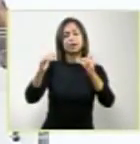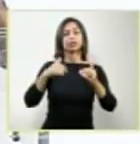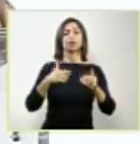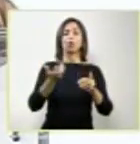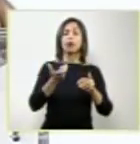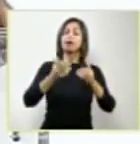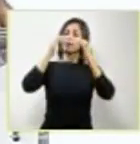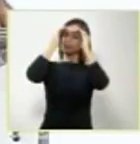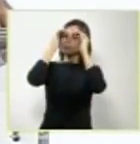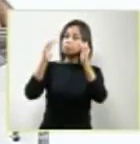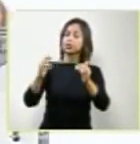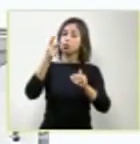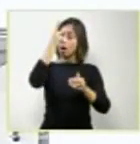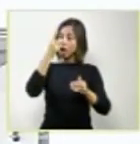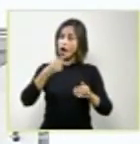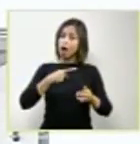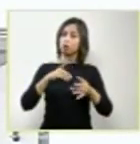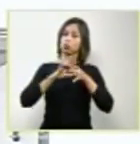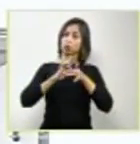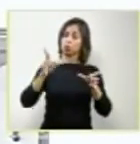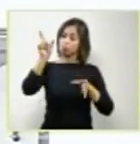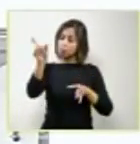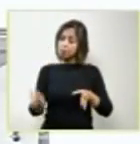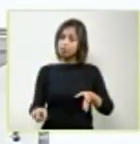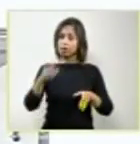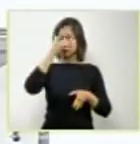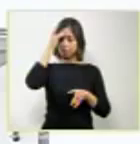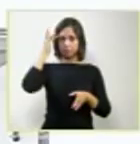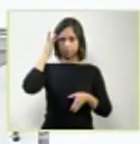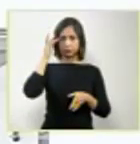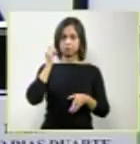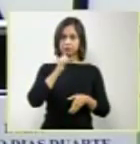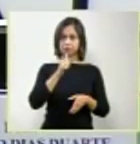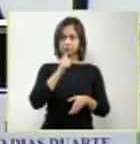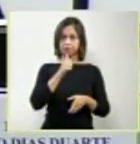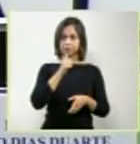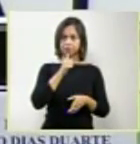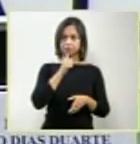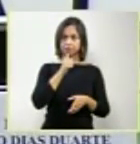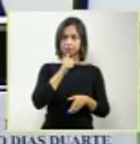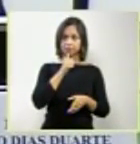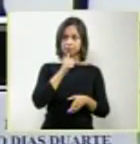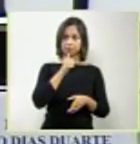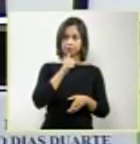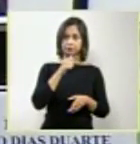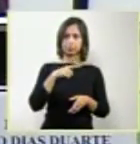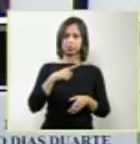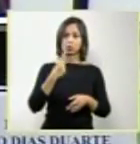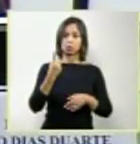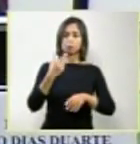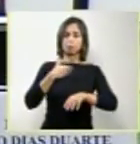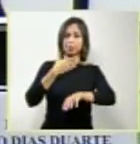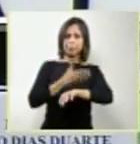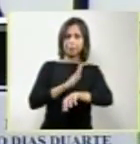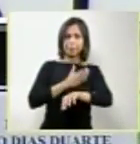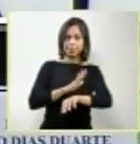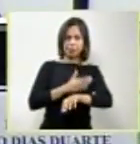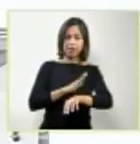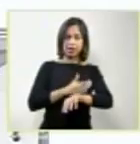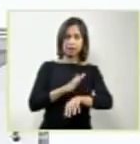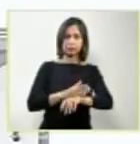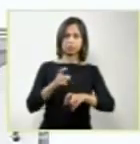pessoas, em nome de uma boa prática médica, em nome da